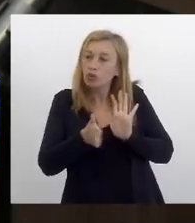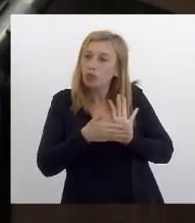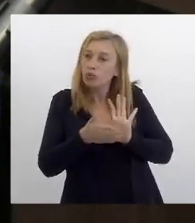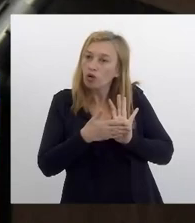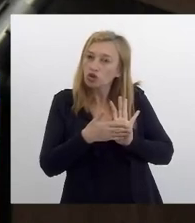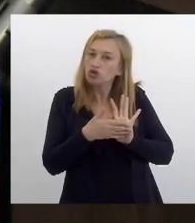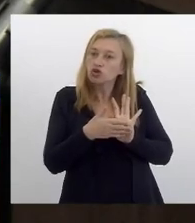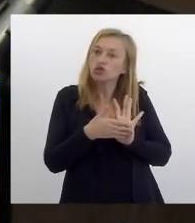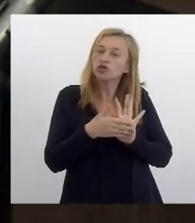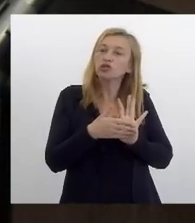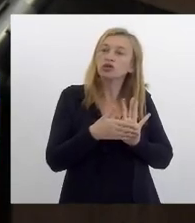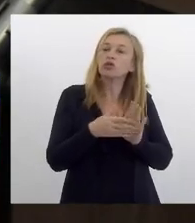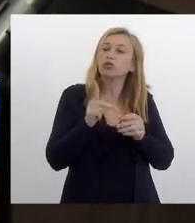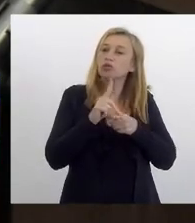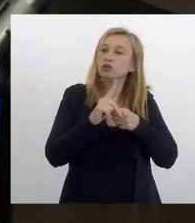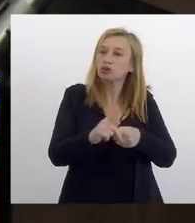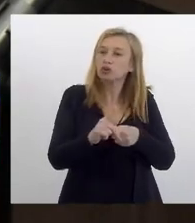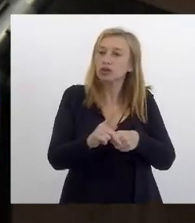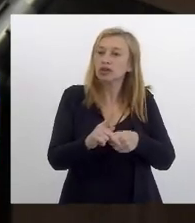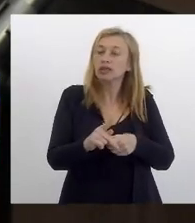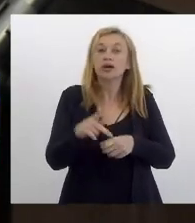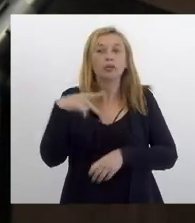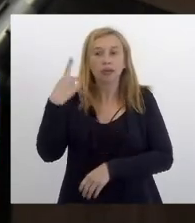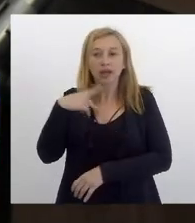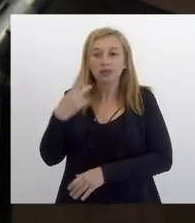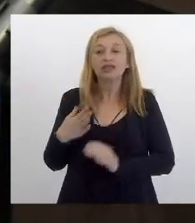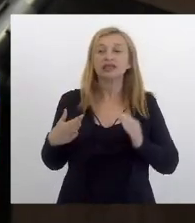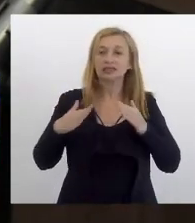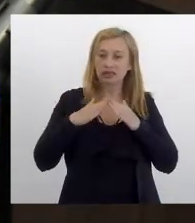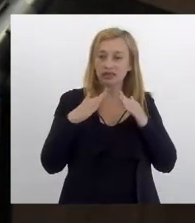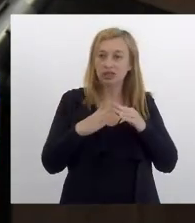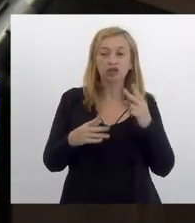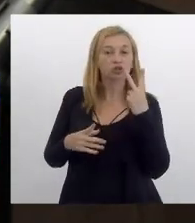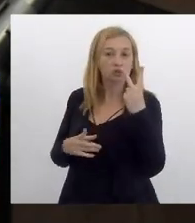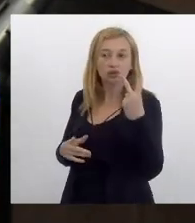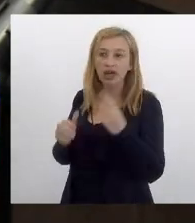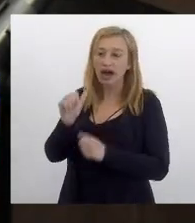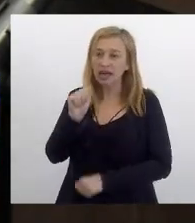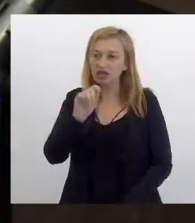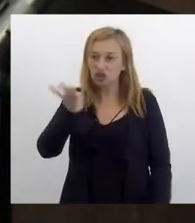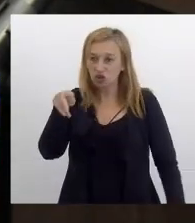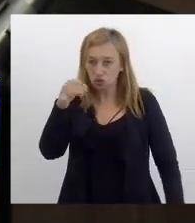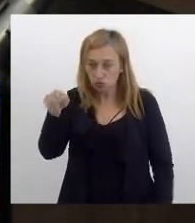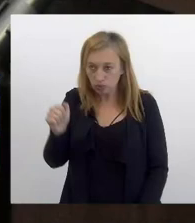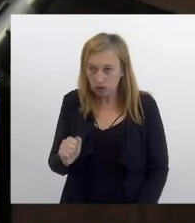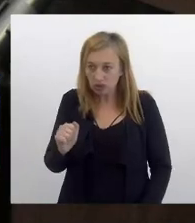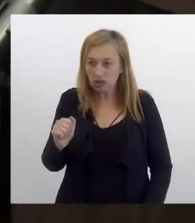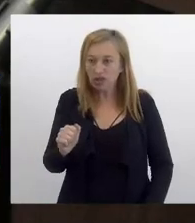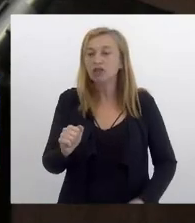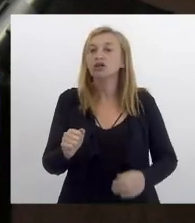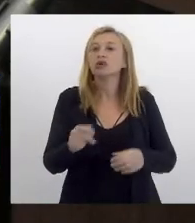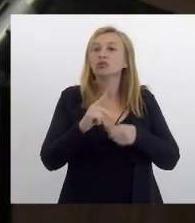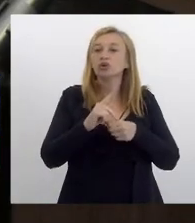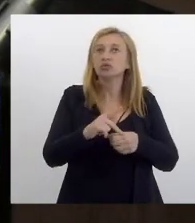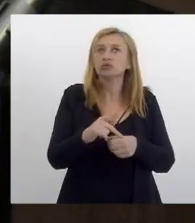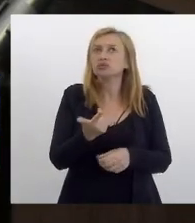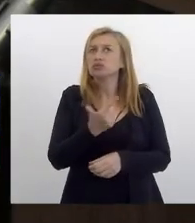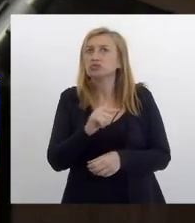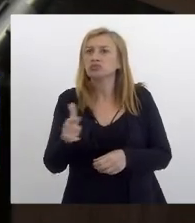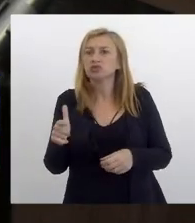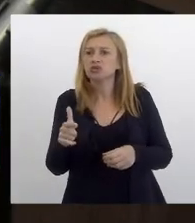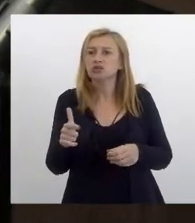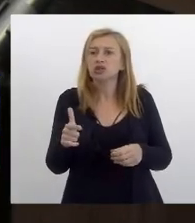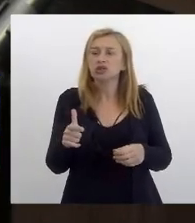que seja uma procuradora parlamentar dessa casa, com duas adjuntas, uma procuradora que não tenha